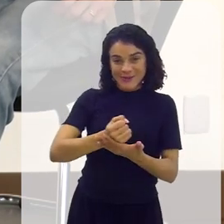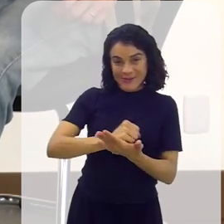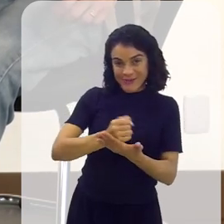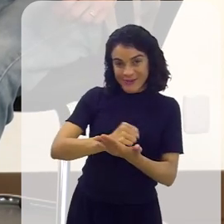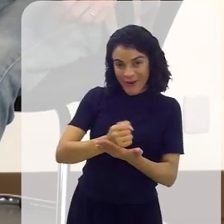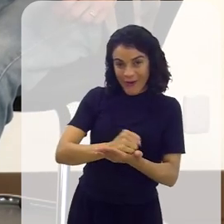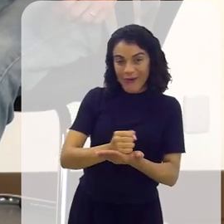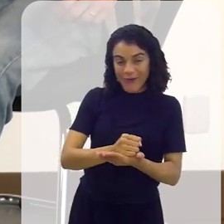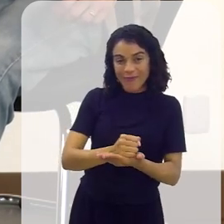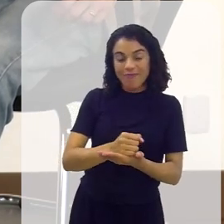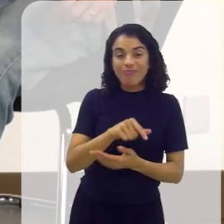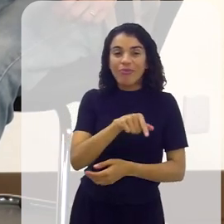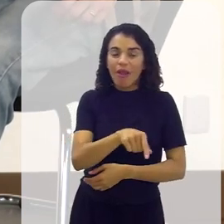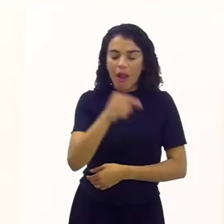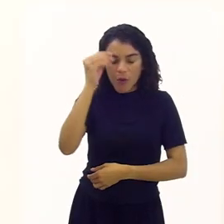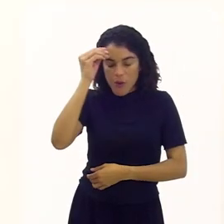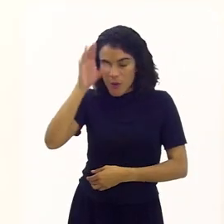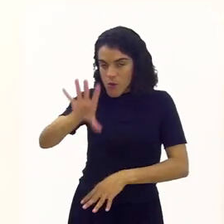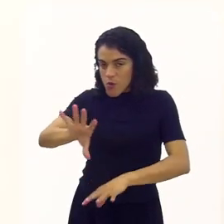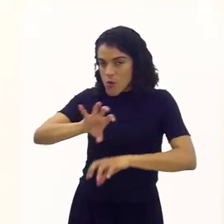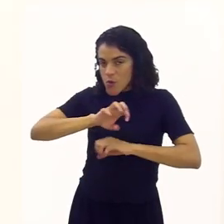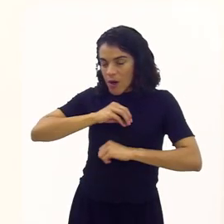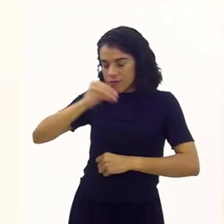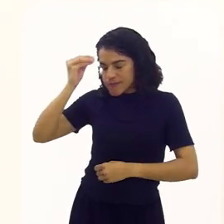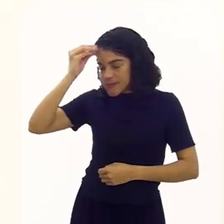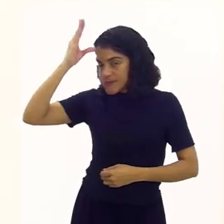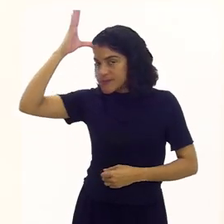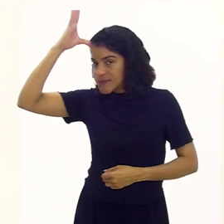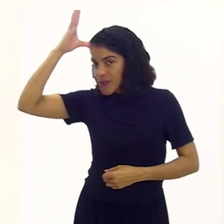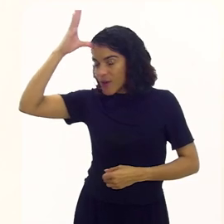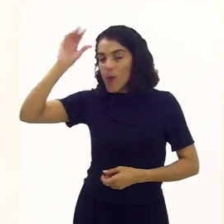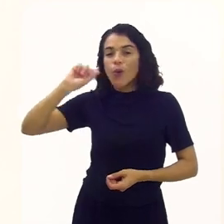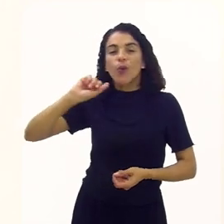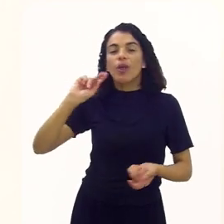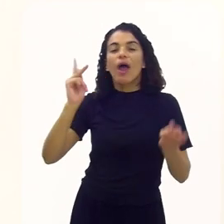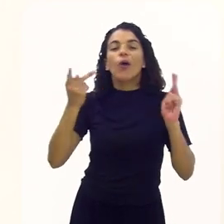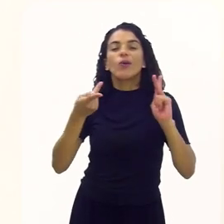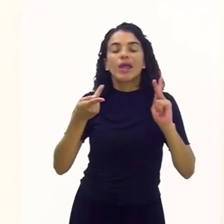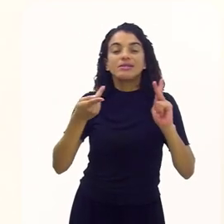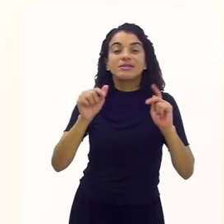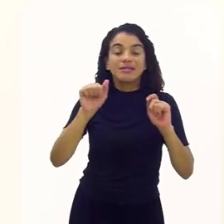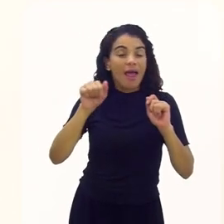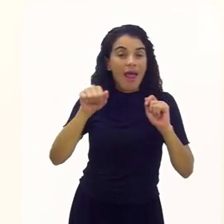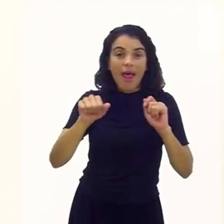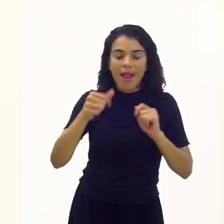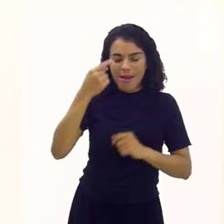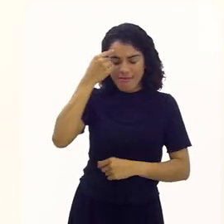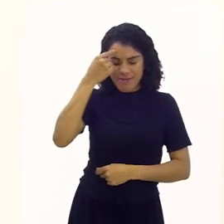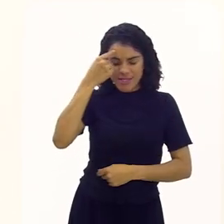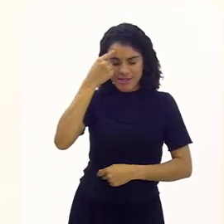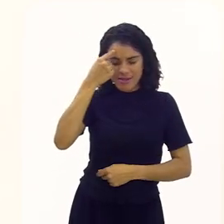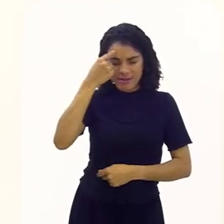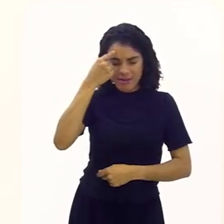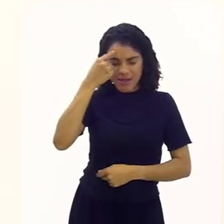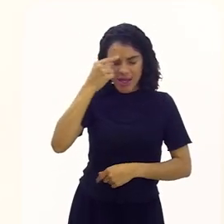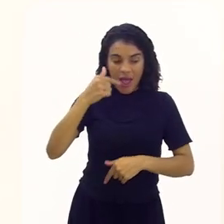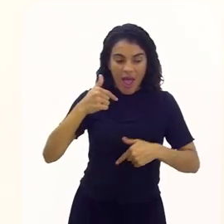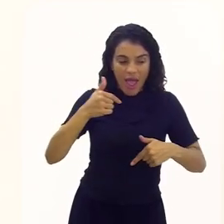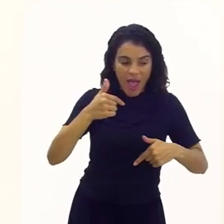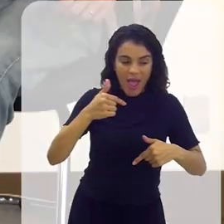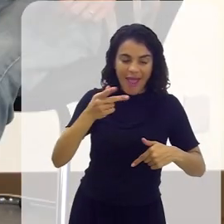E, quando ela absorve o conhecimento, o que acontece com ela? Ela pensa duas vezes antes de